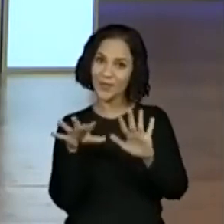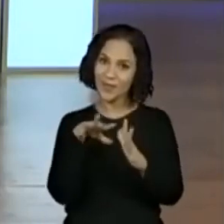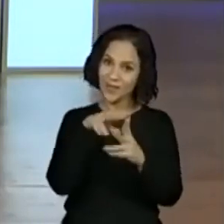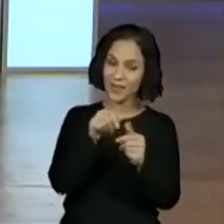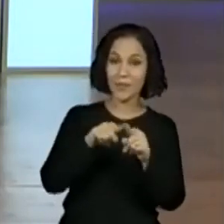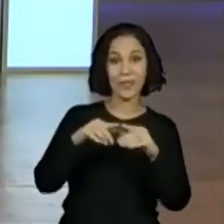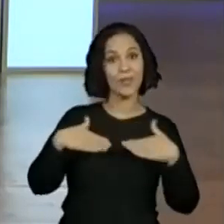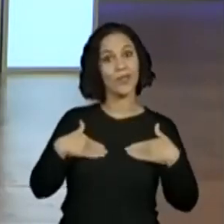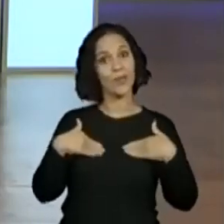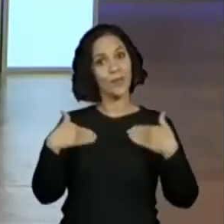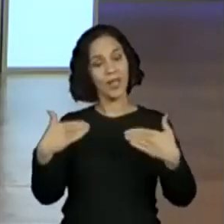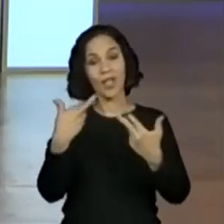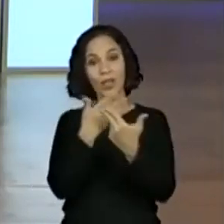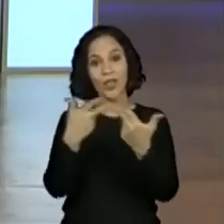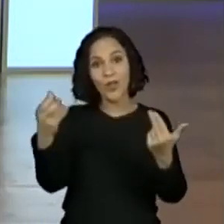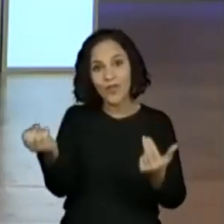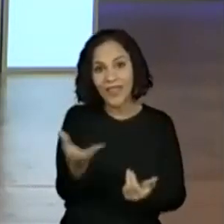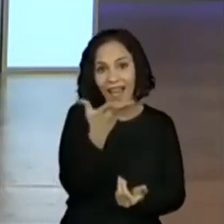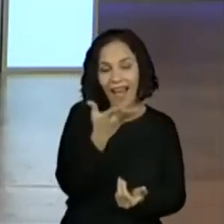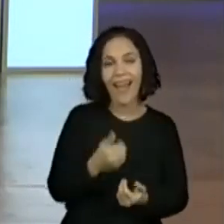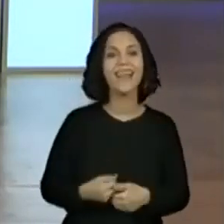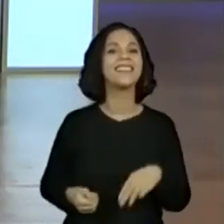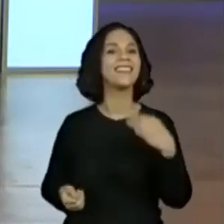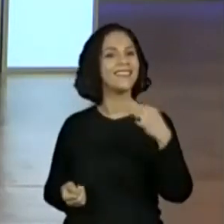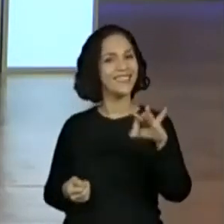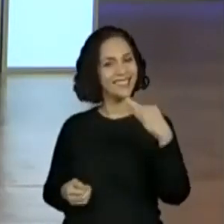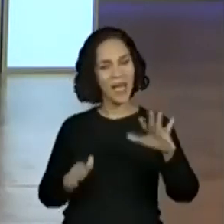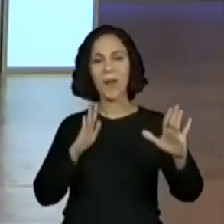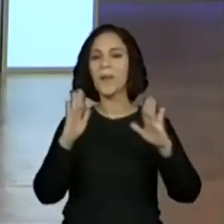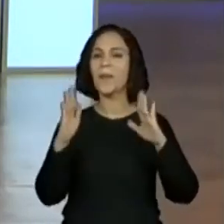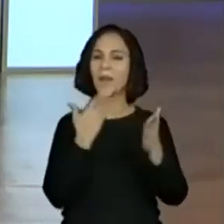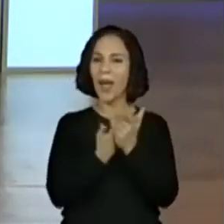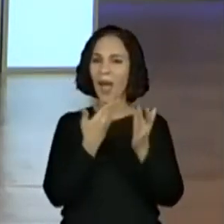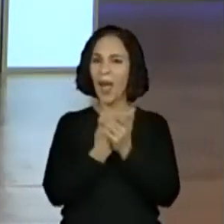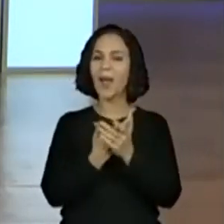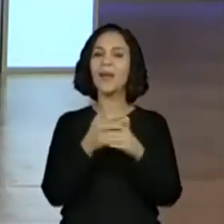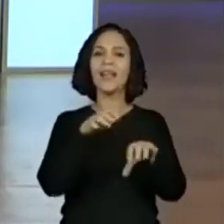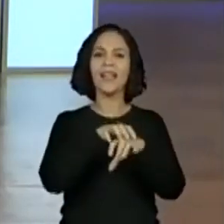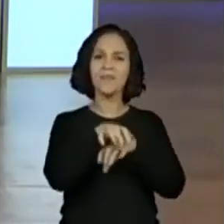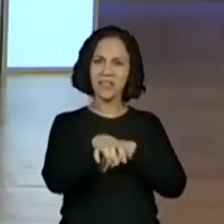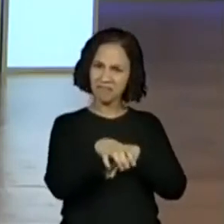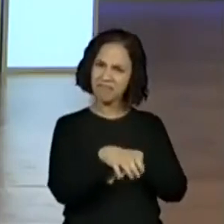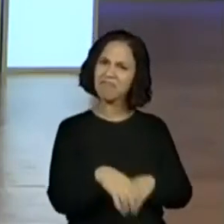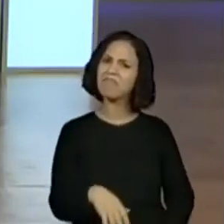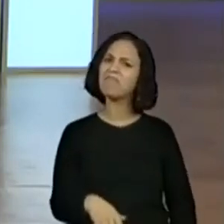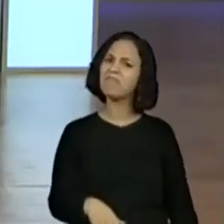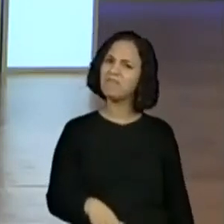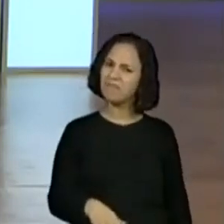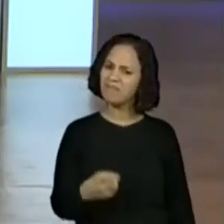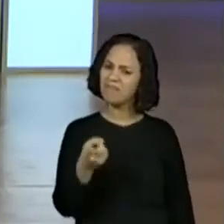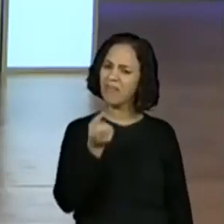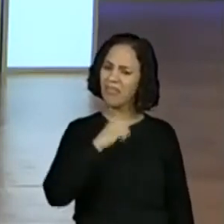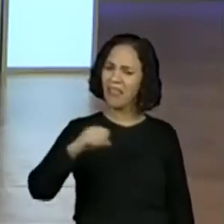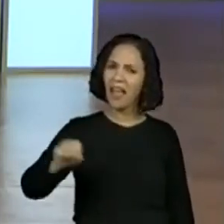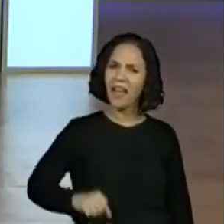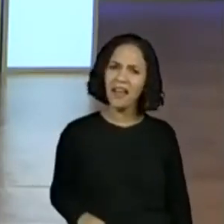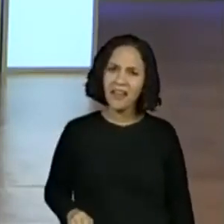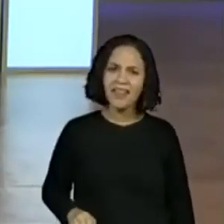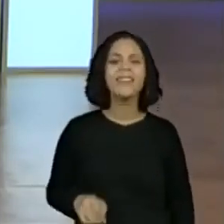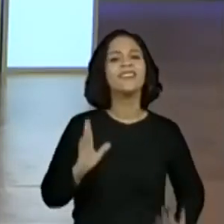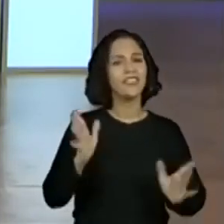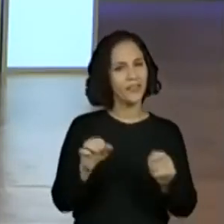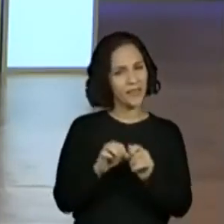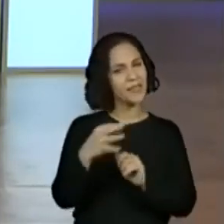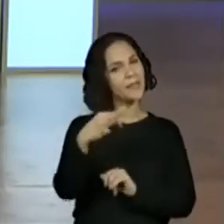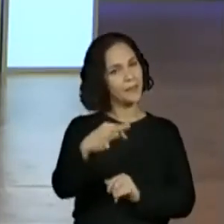surpresa das novidades, né? Em tempos de aula remota. Gente, vocês estão ao máximo. Tudo isso nós fizemos.